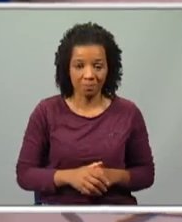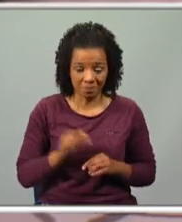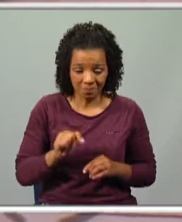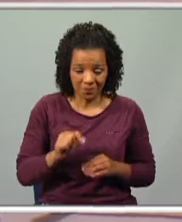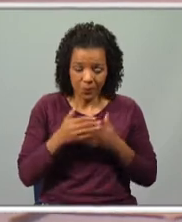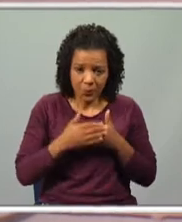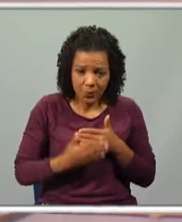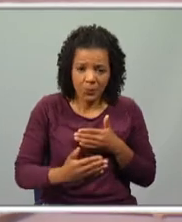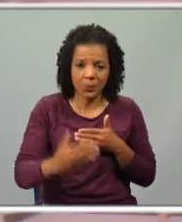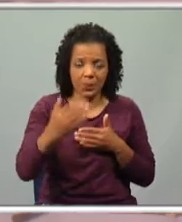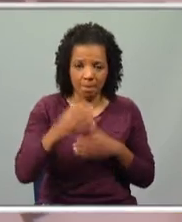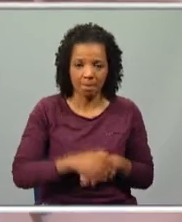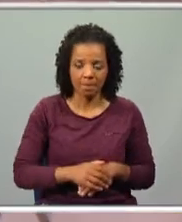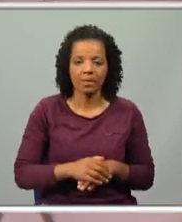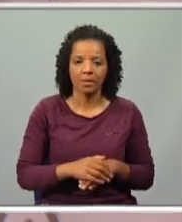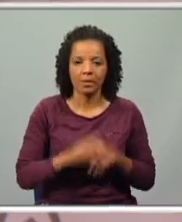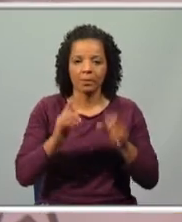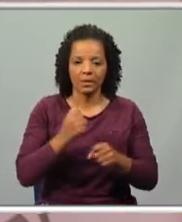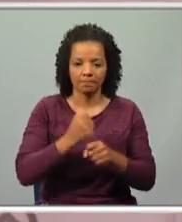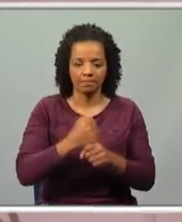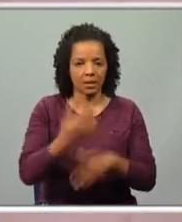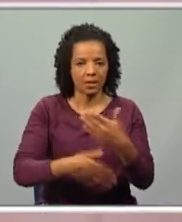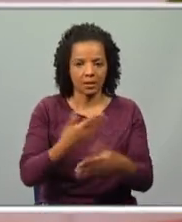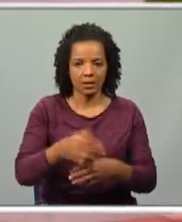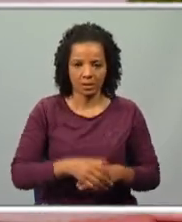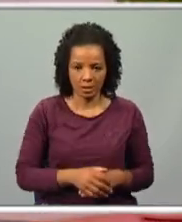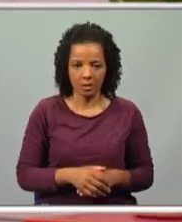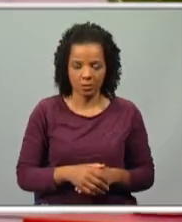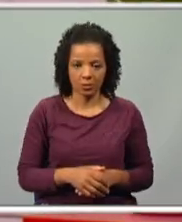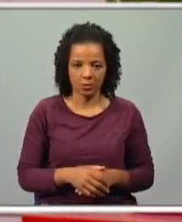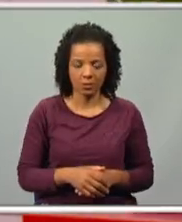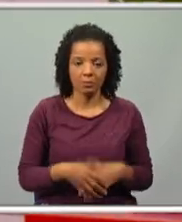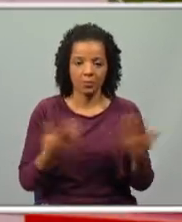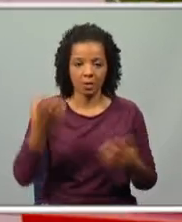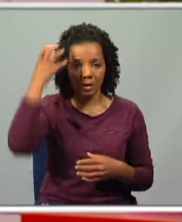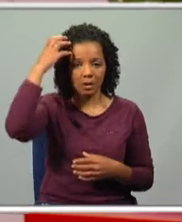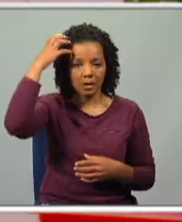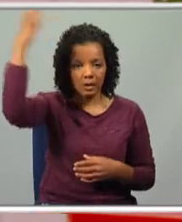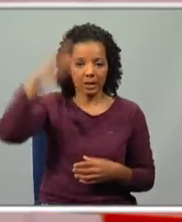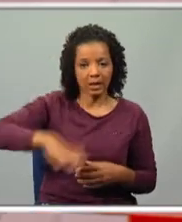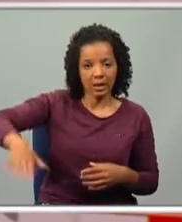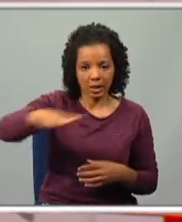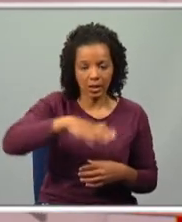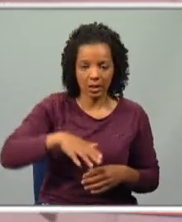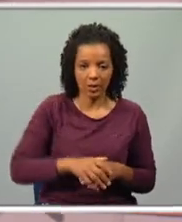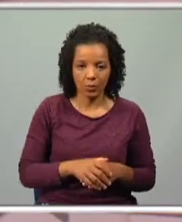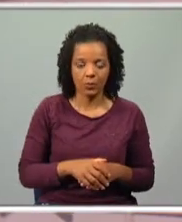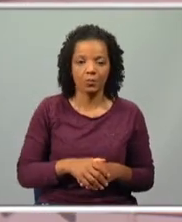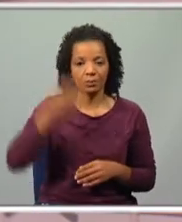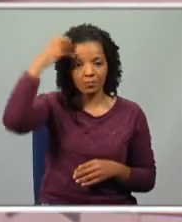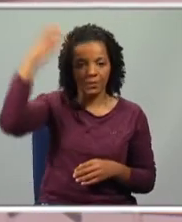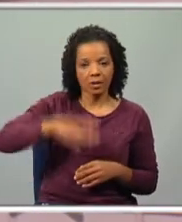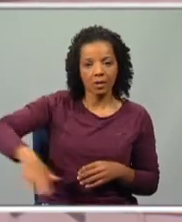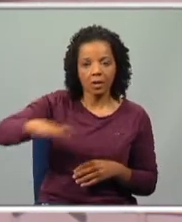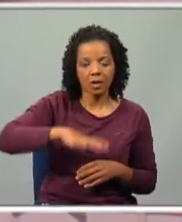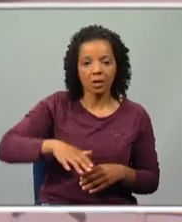daqui que se vai desenvolver a ação. Portanto, estamos perante um reino em